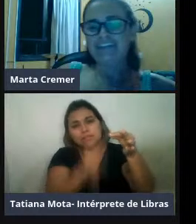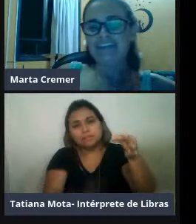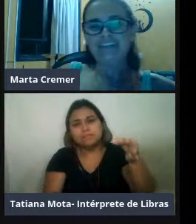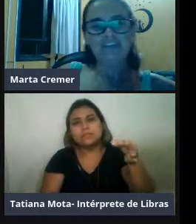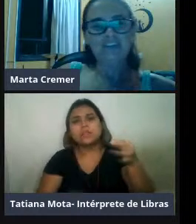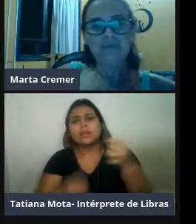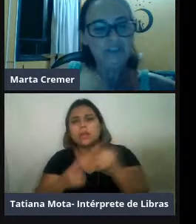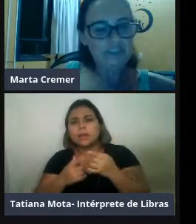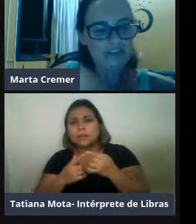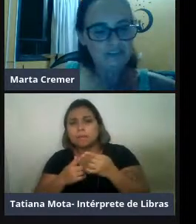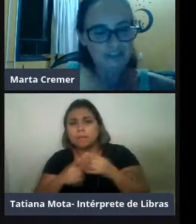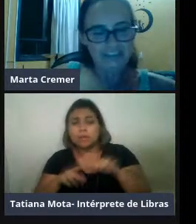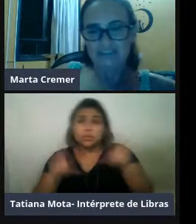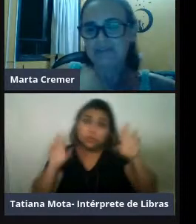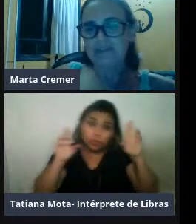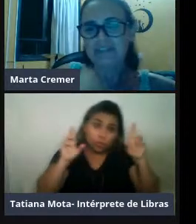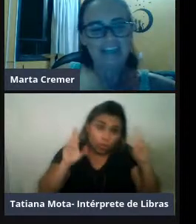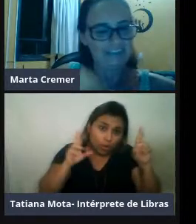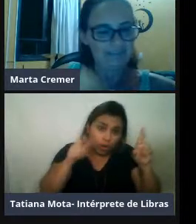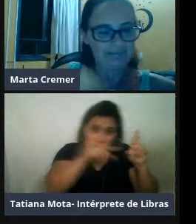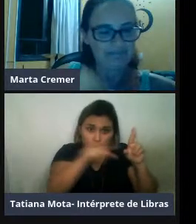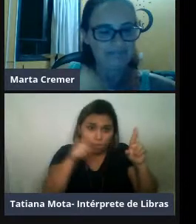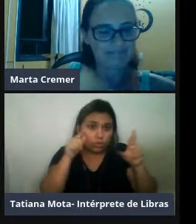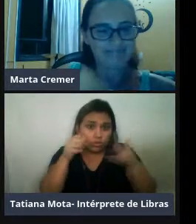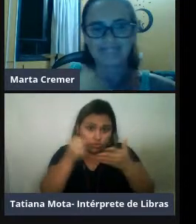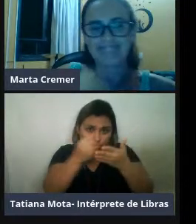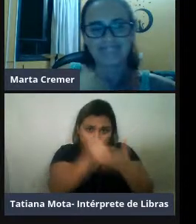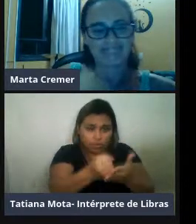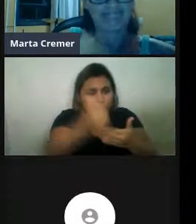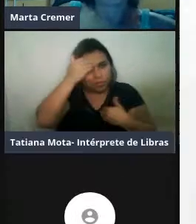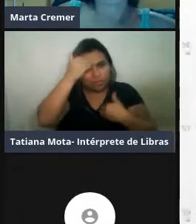eu tenha contribuído aí com vocês, muito obrigada.